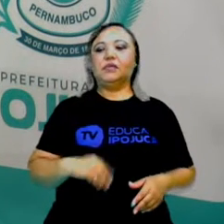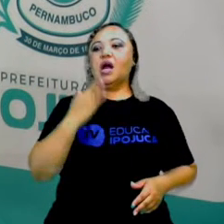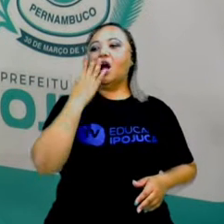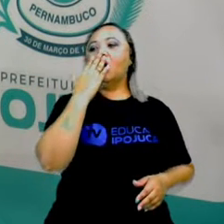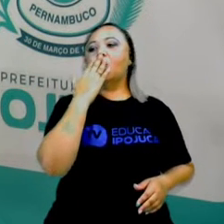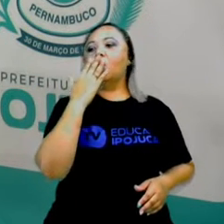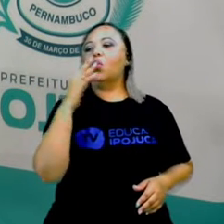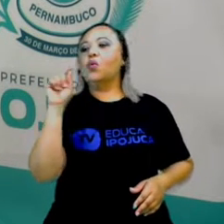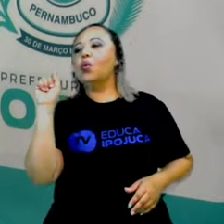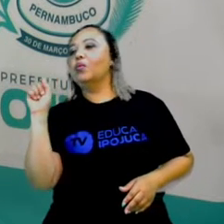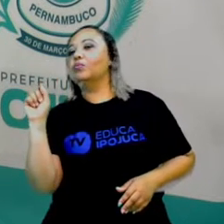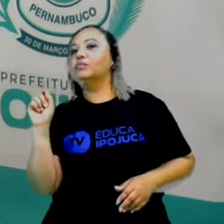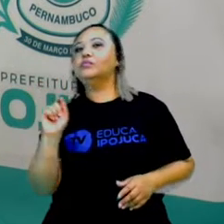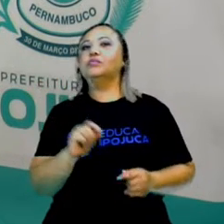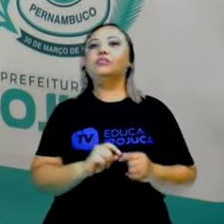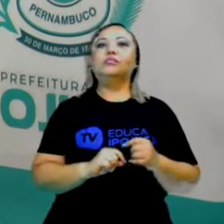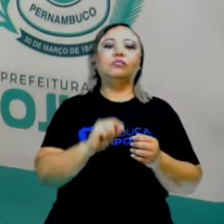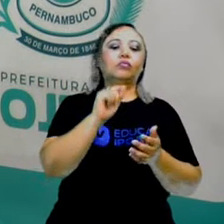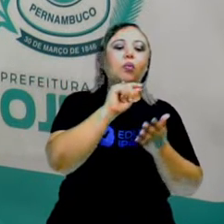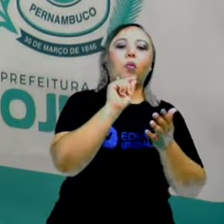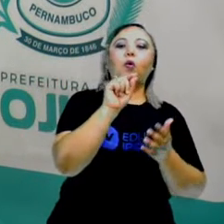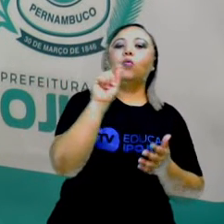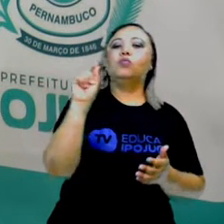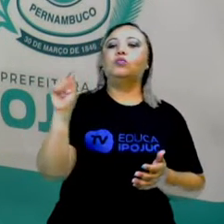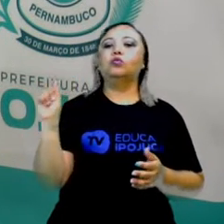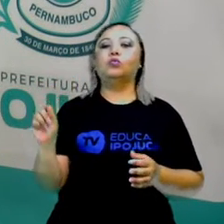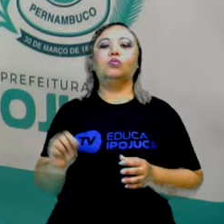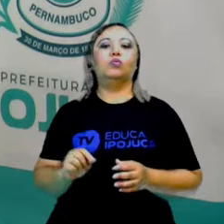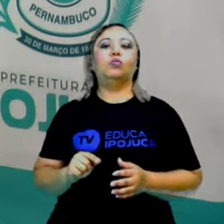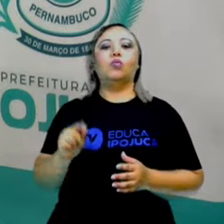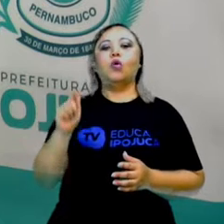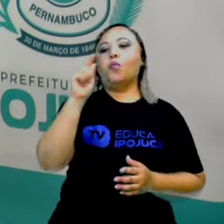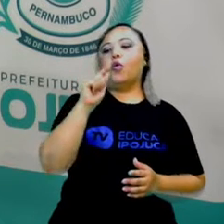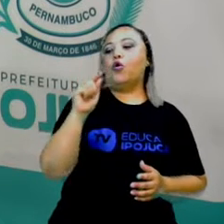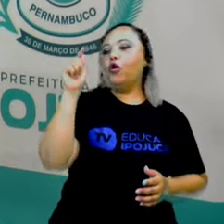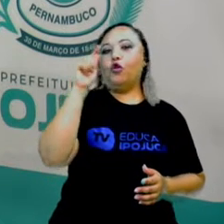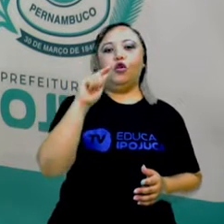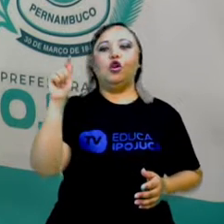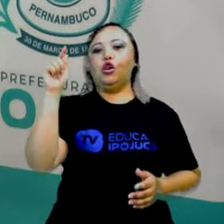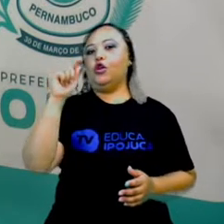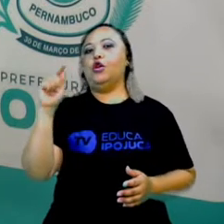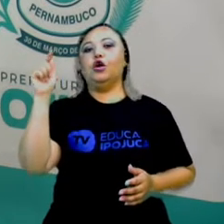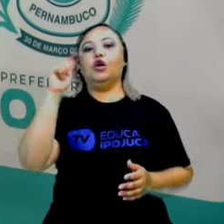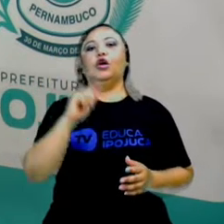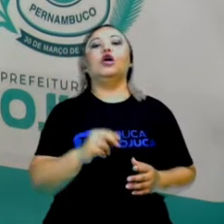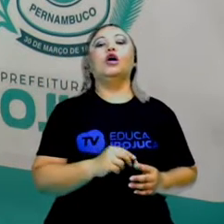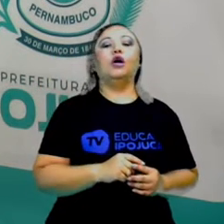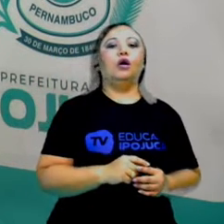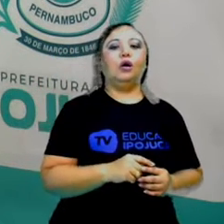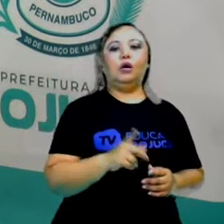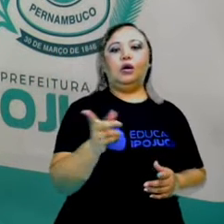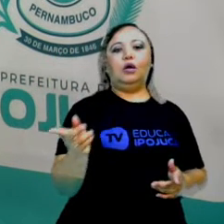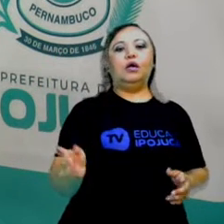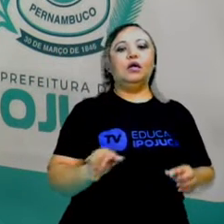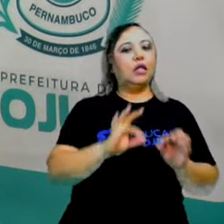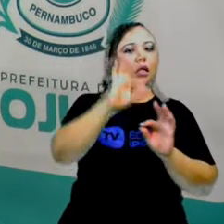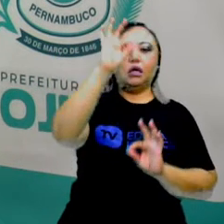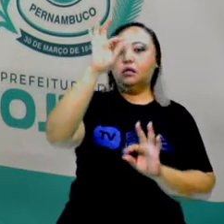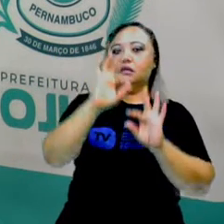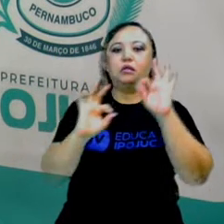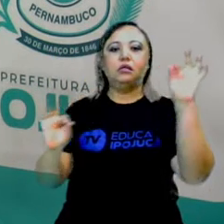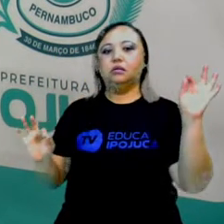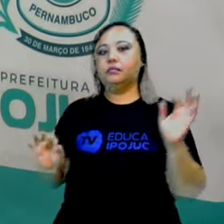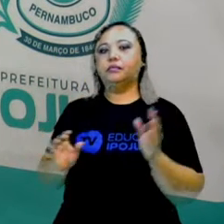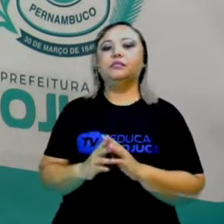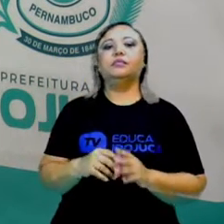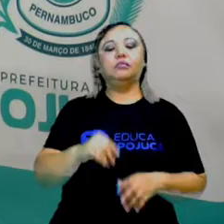pintar, se eu vou usar linha, ponto, bolinhas, você vai pensando. Cada tipo de arte, as pessoas que vão